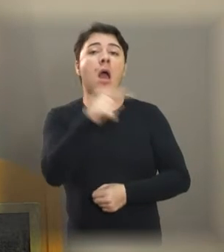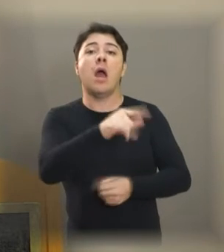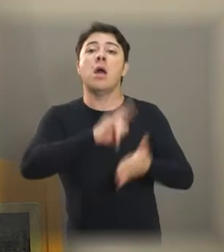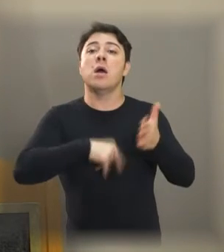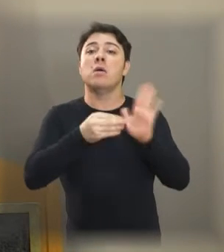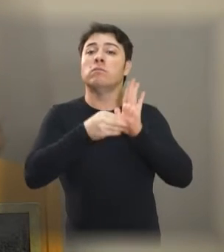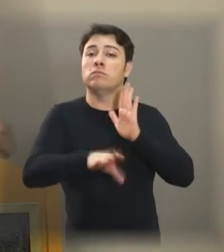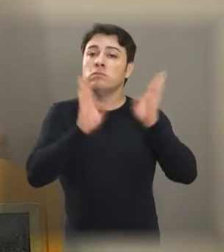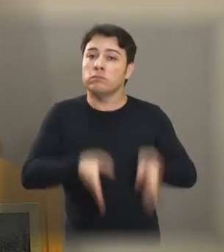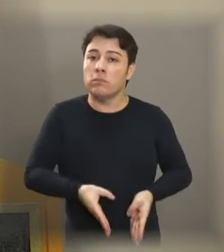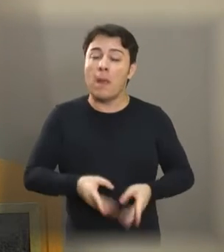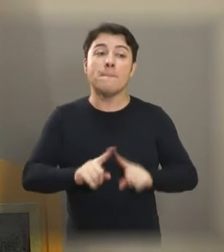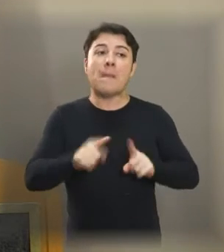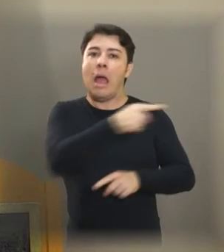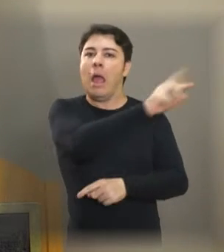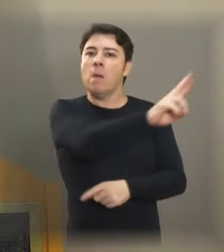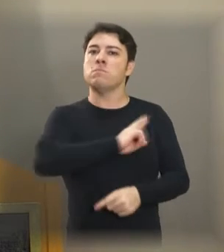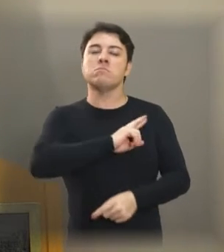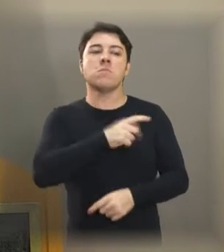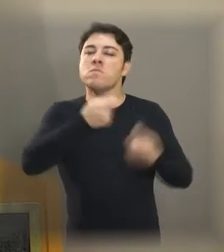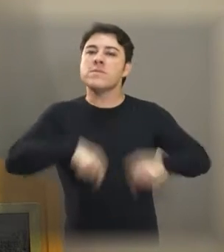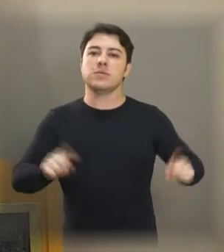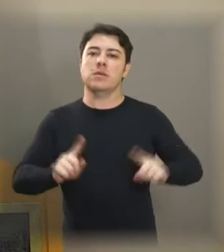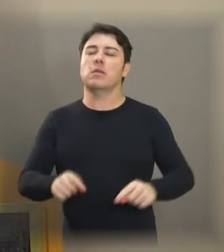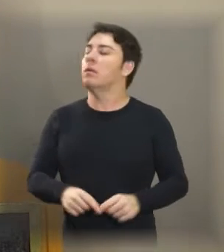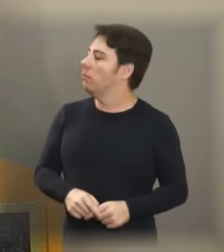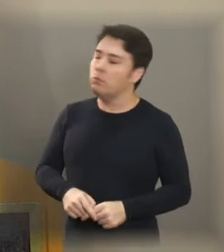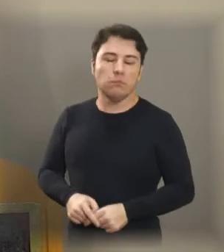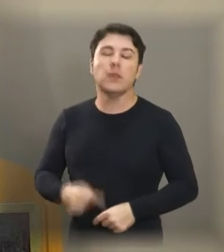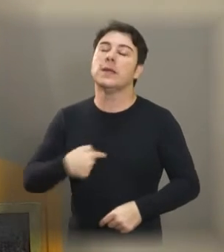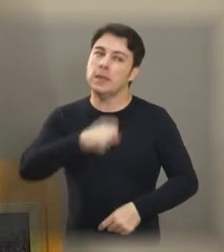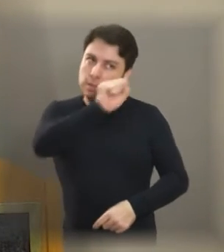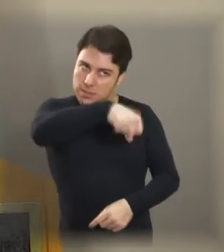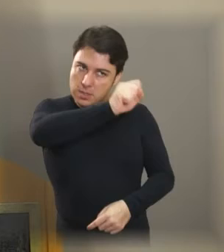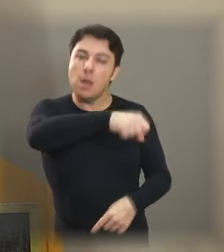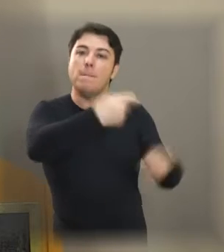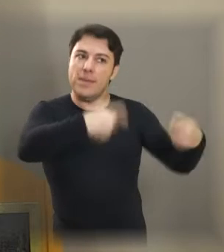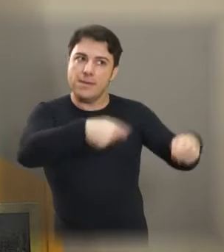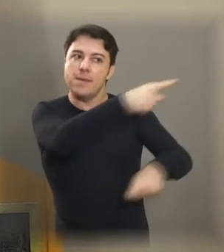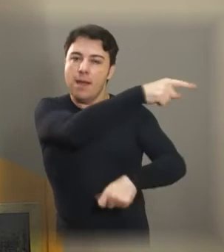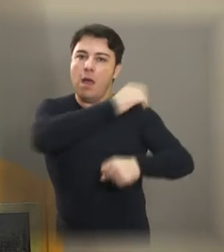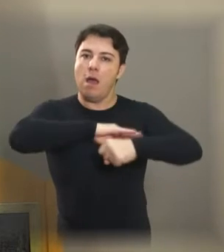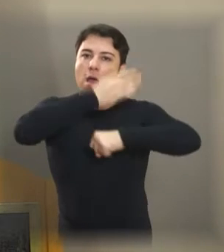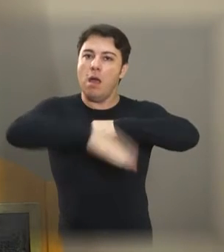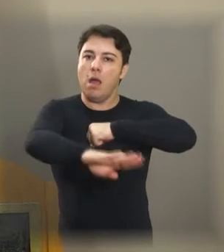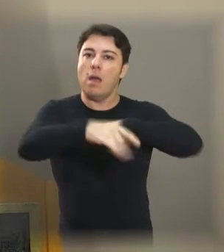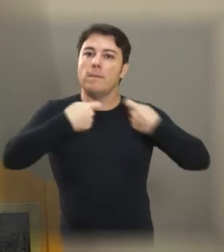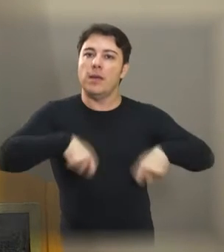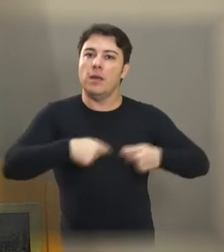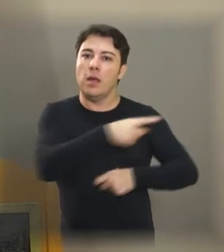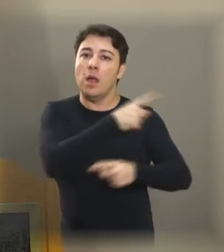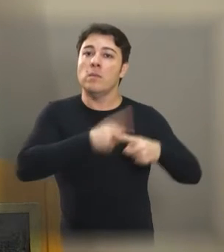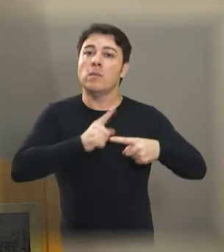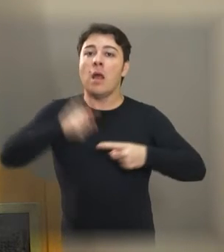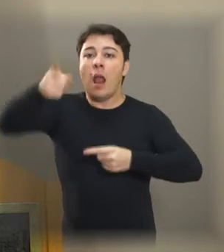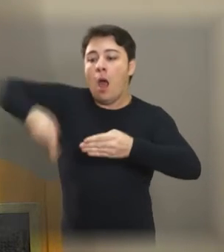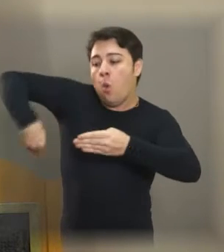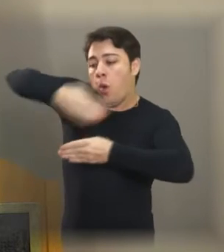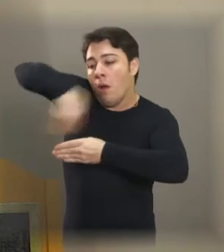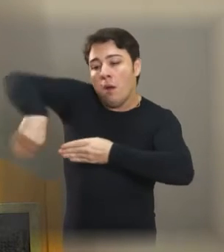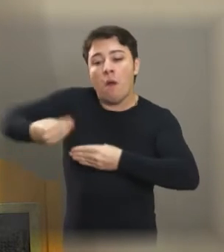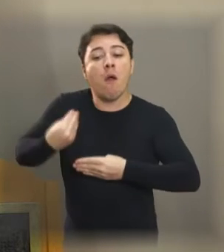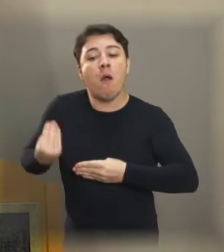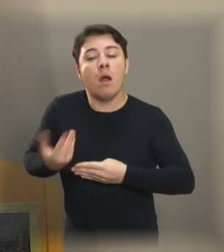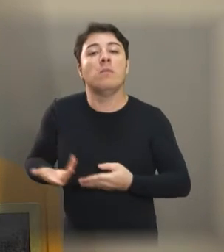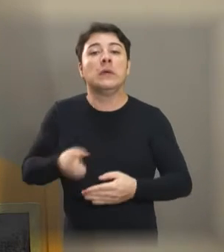a indicação. Não é necessário. É necessário, já teve vários acidentes, precisa colocar uma lombada naquele cruzamento ali,